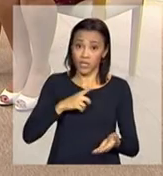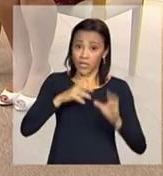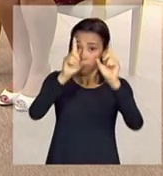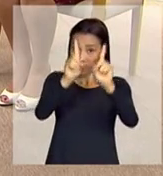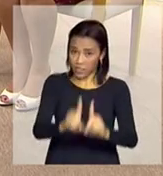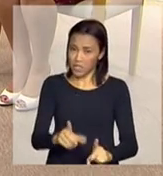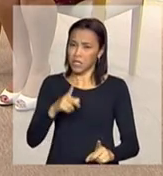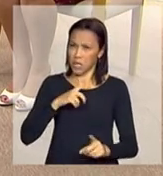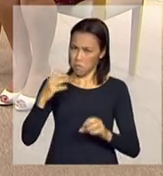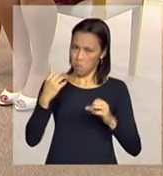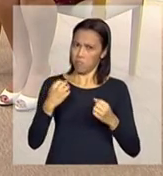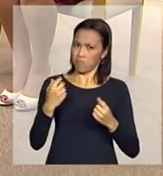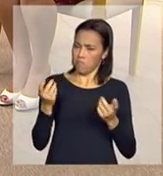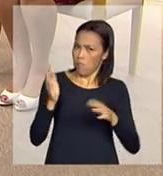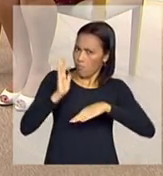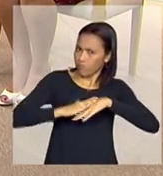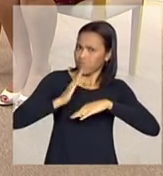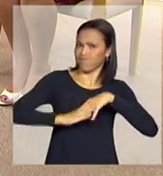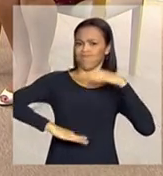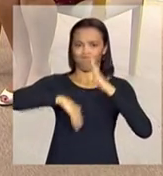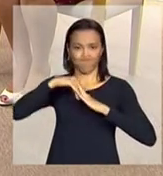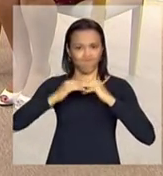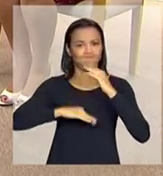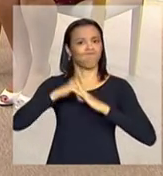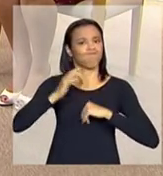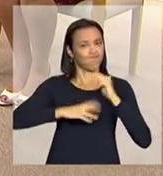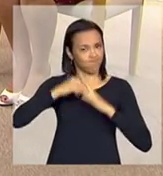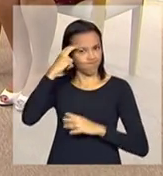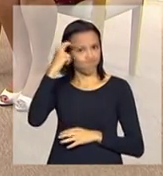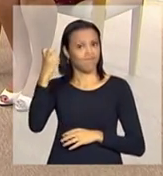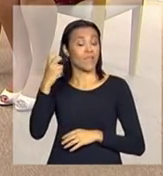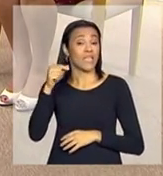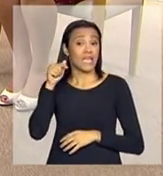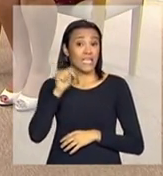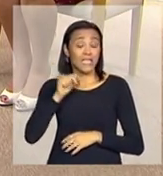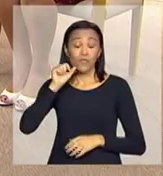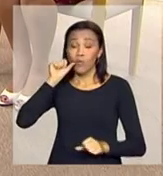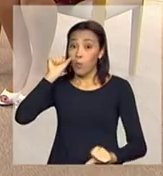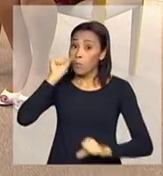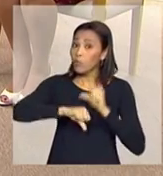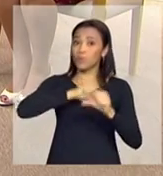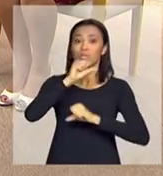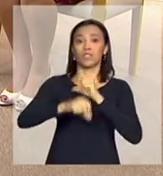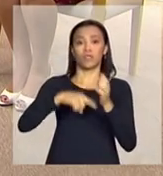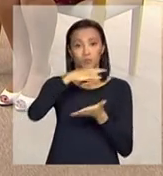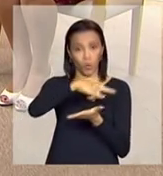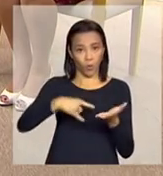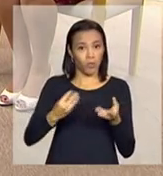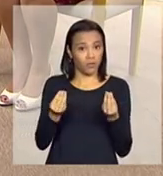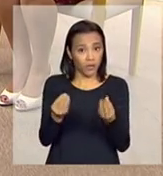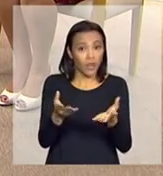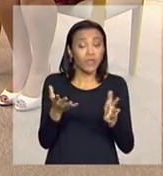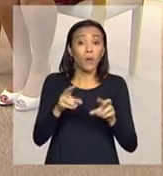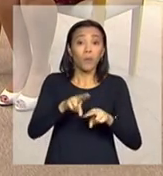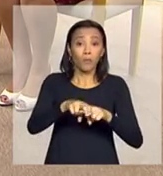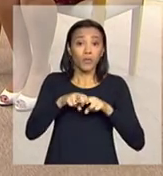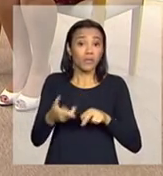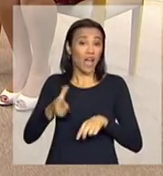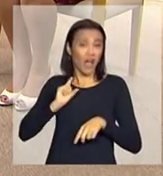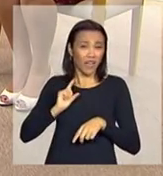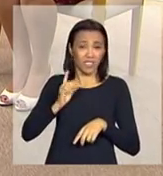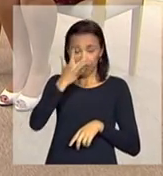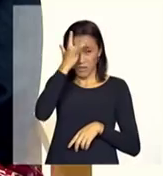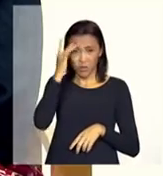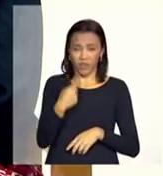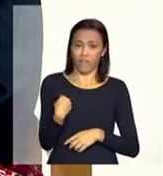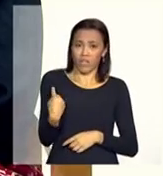potencialidades. Eu acho que essa é uma grande mudança que a convenção traz. Porque antes, o isolamento era